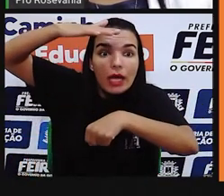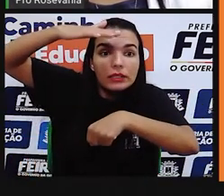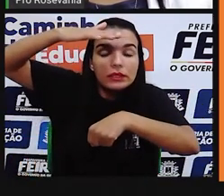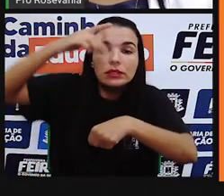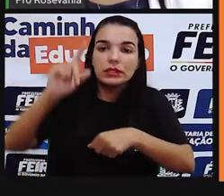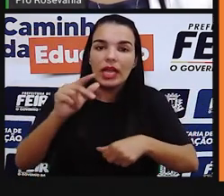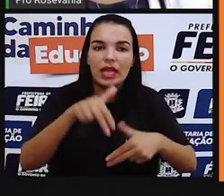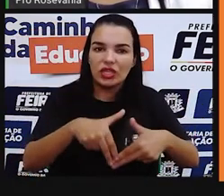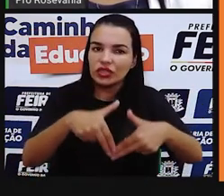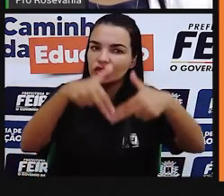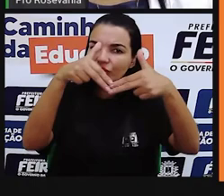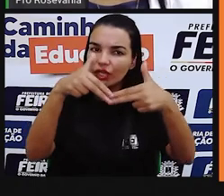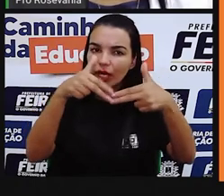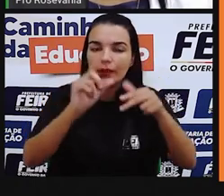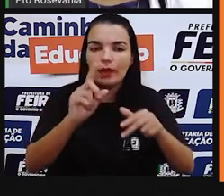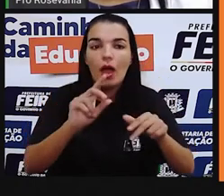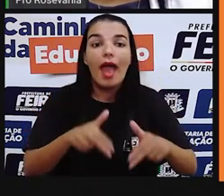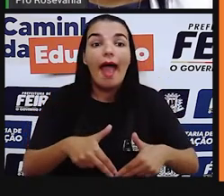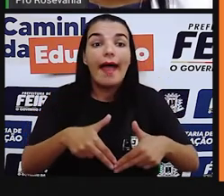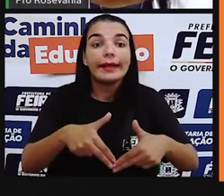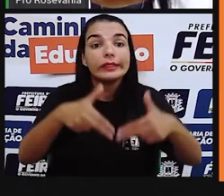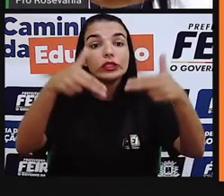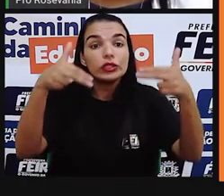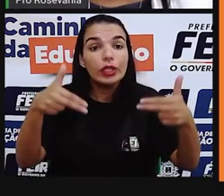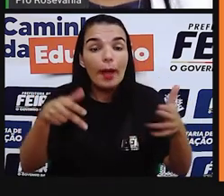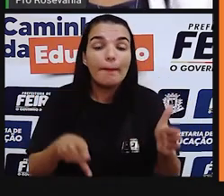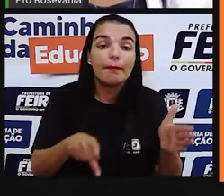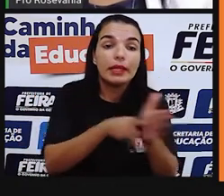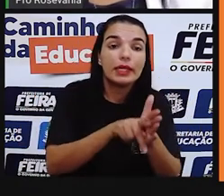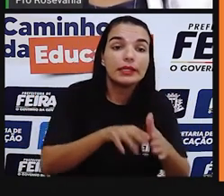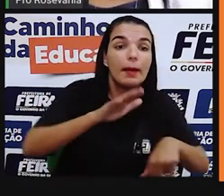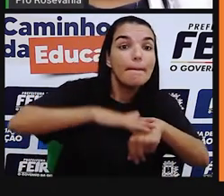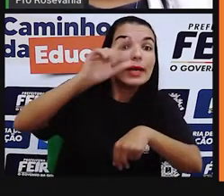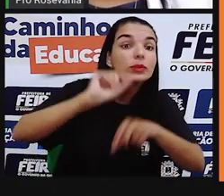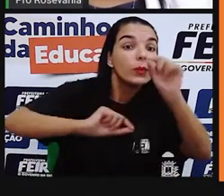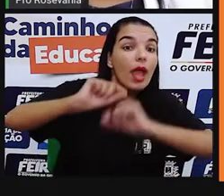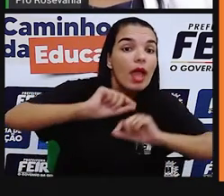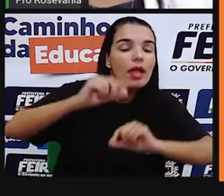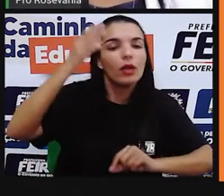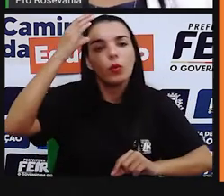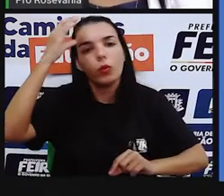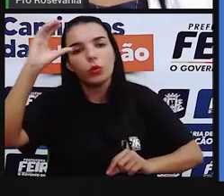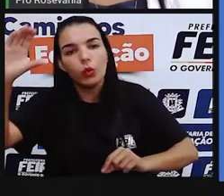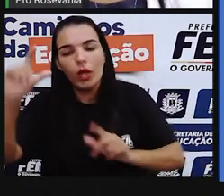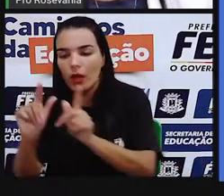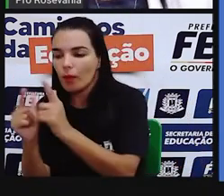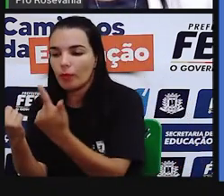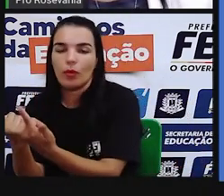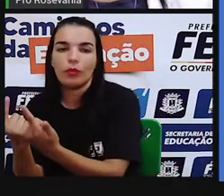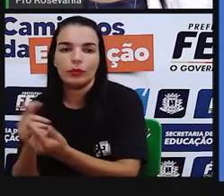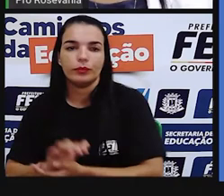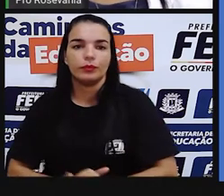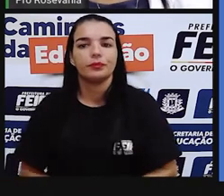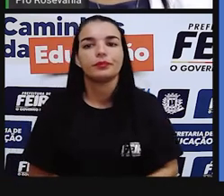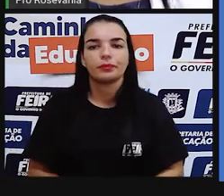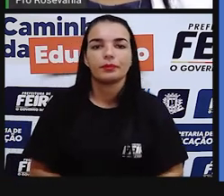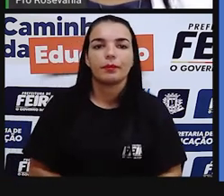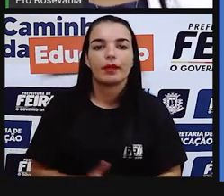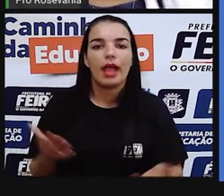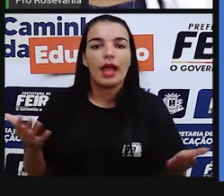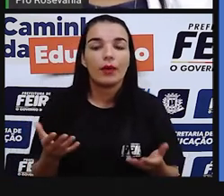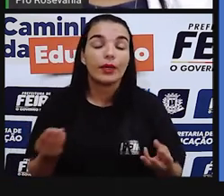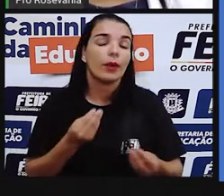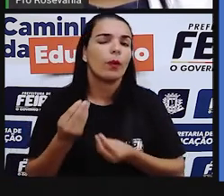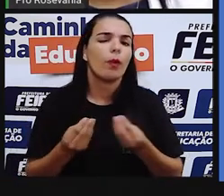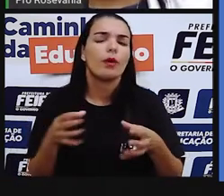além de analisar essa questão genética, eu analiso todas as outras coisas, viu? Vamos lá? E aí,